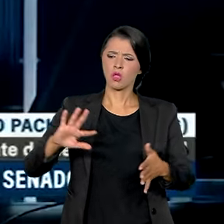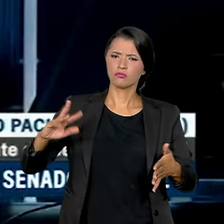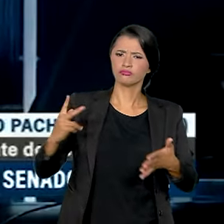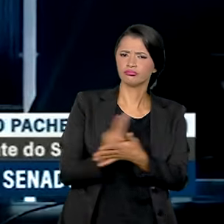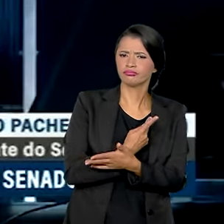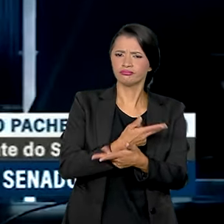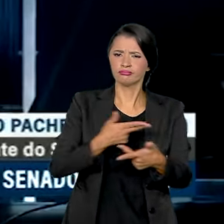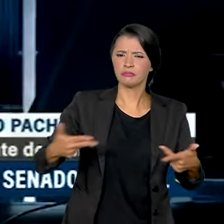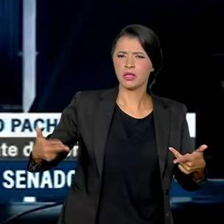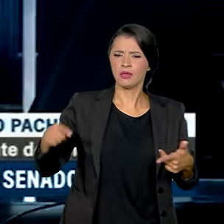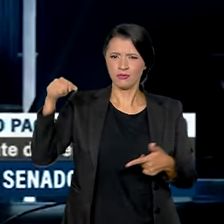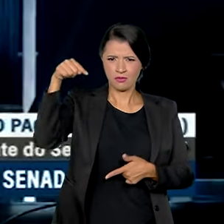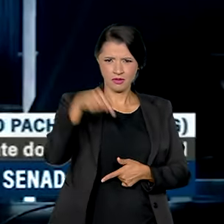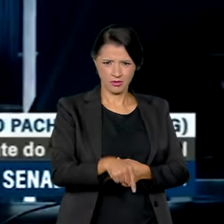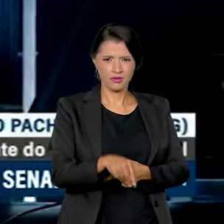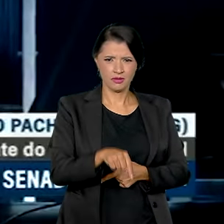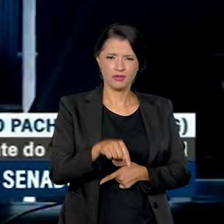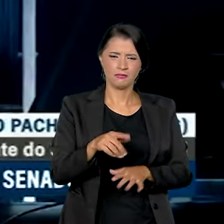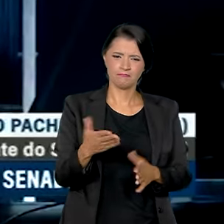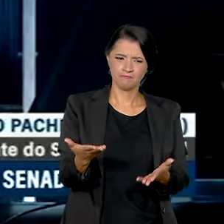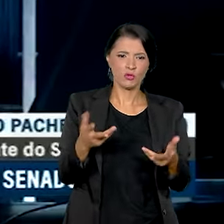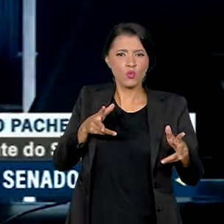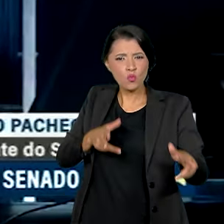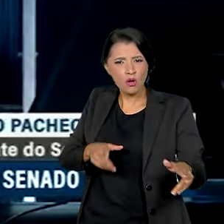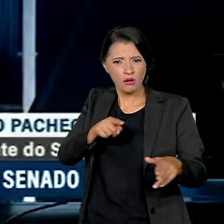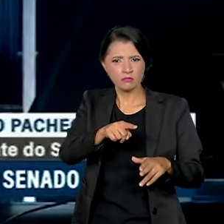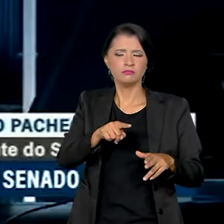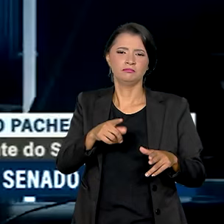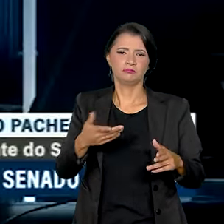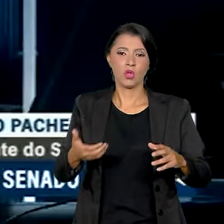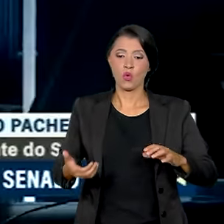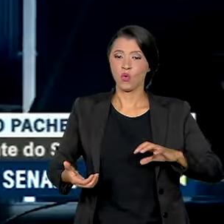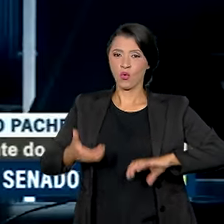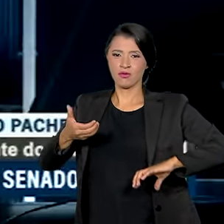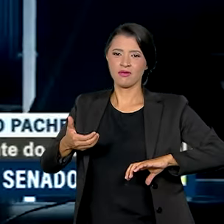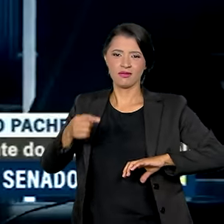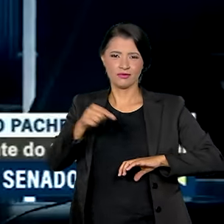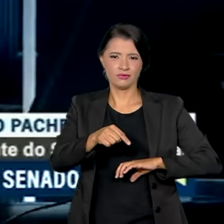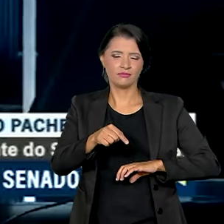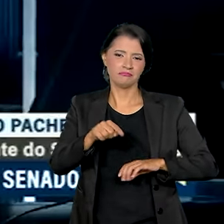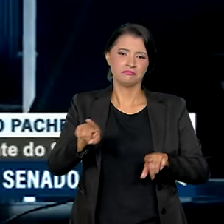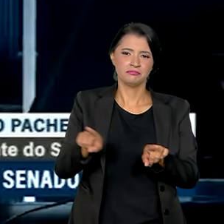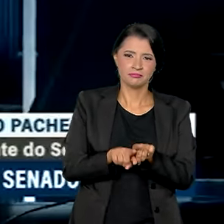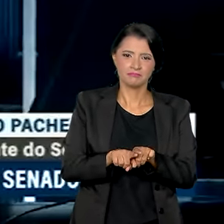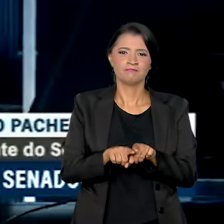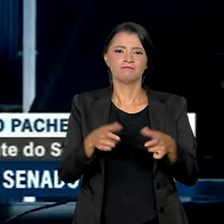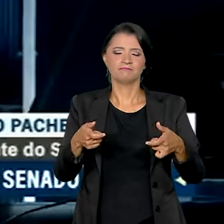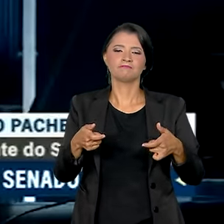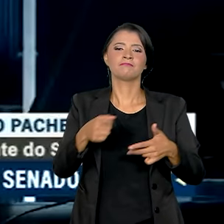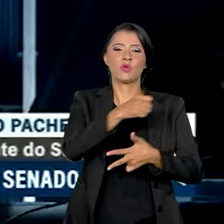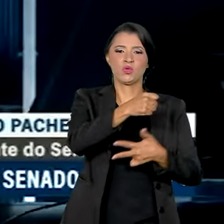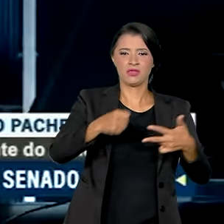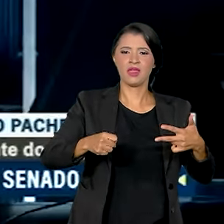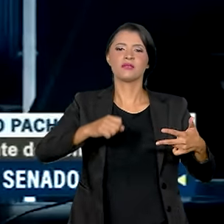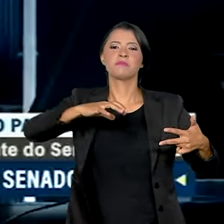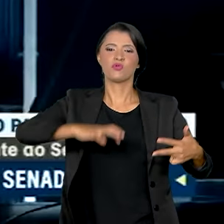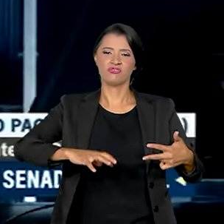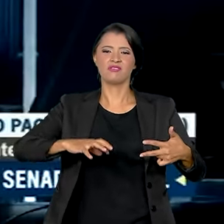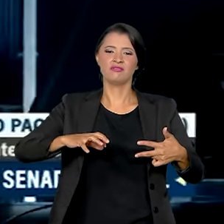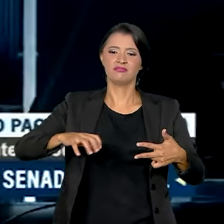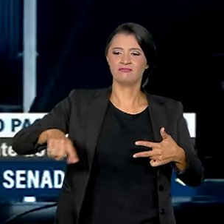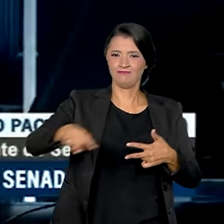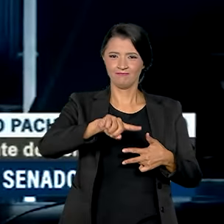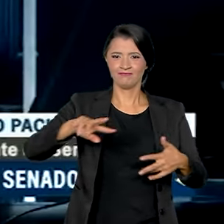Acontecimentos como os ocorridos aqui, neste Congresso Nacional e na Praça dos Três